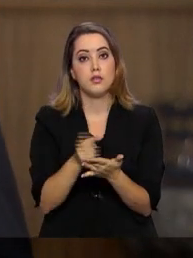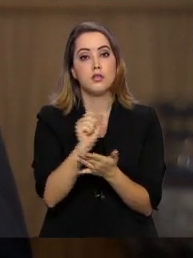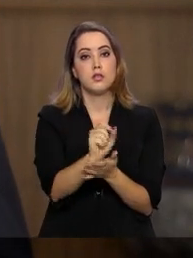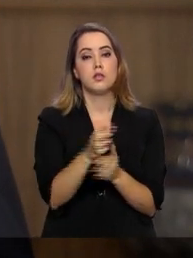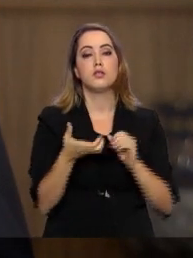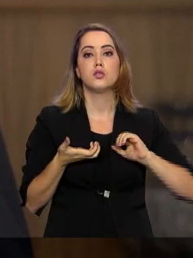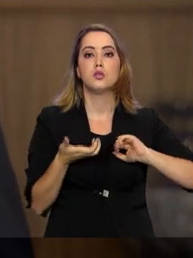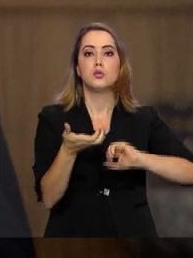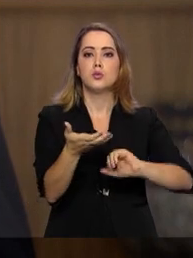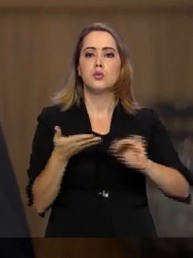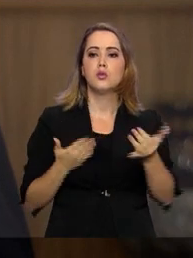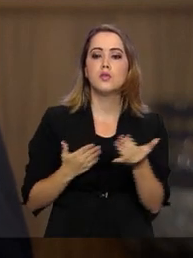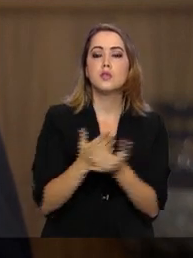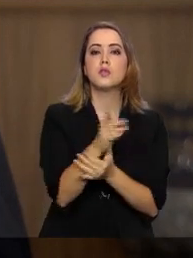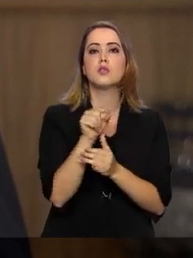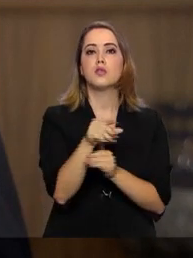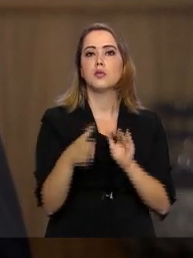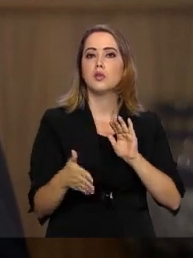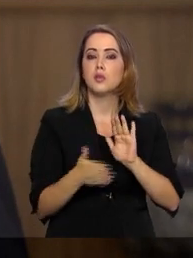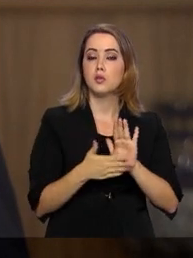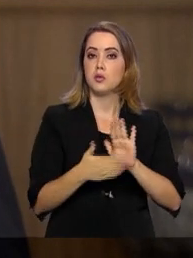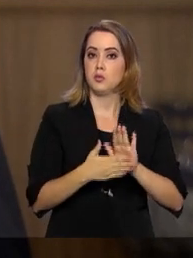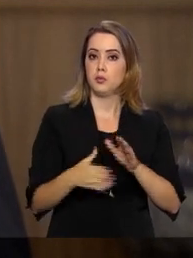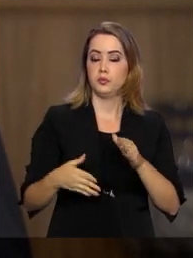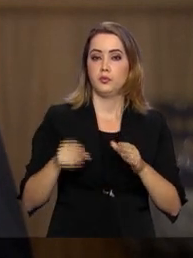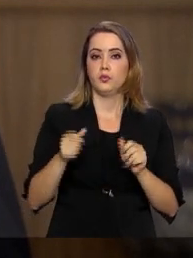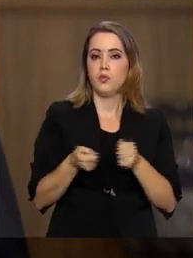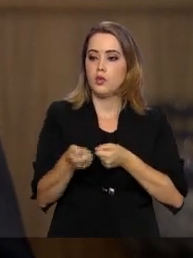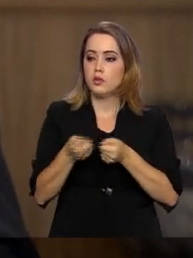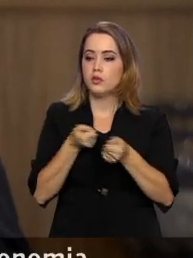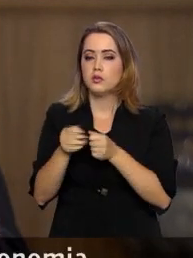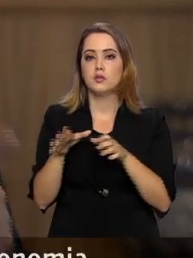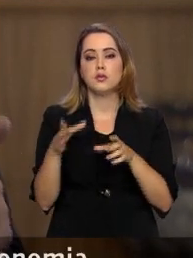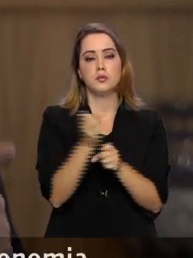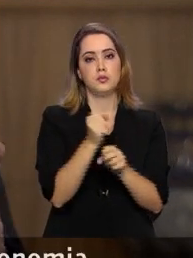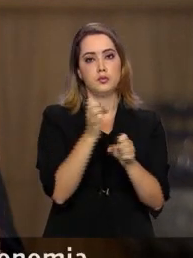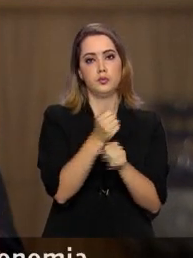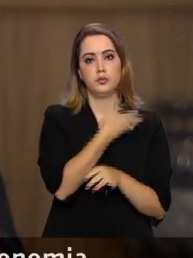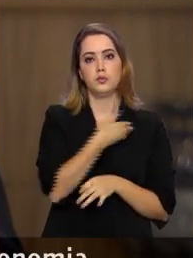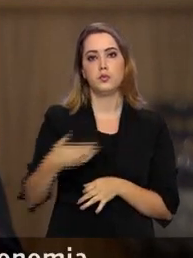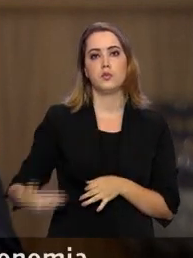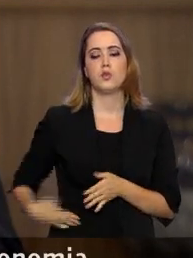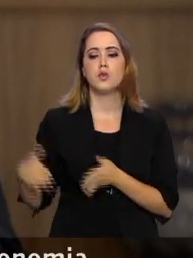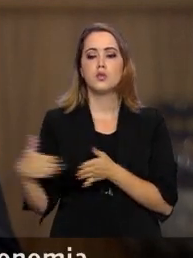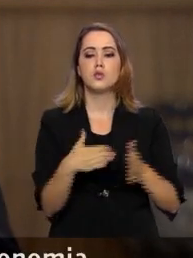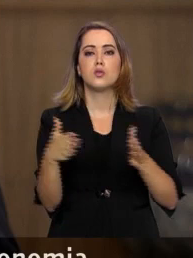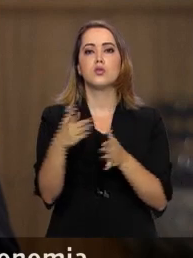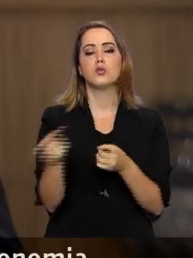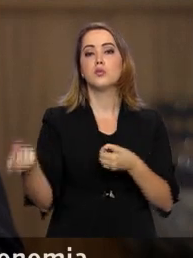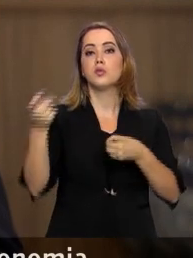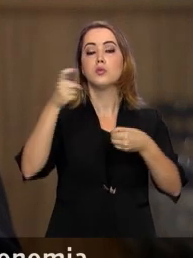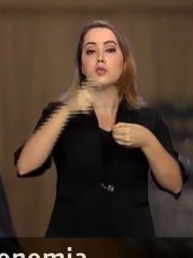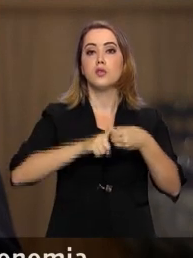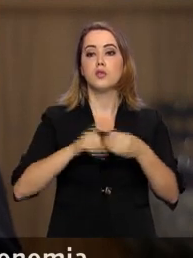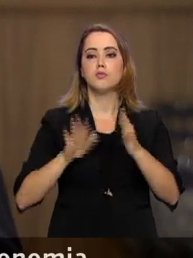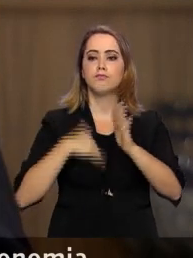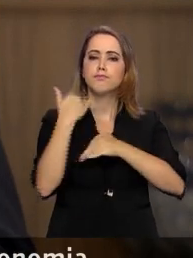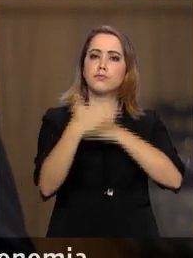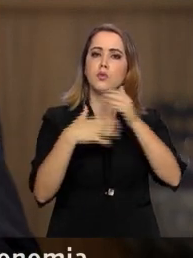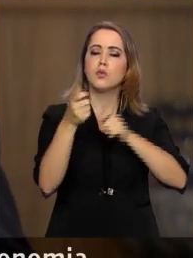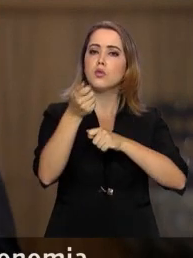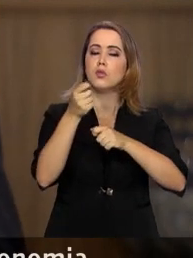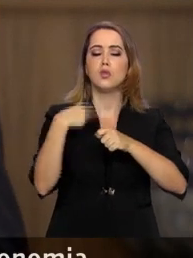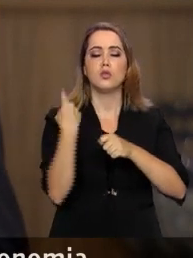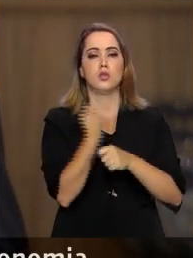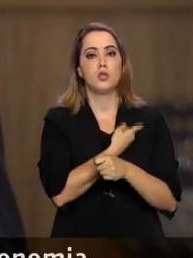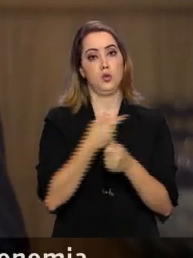aprovará essa medida que vai equilibrar as contas públicas. Este é o caminho para a volta do crescimento